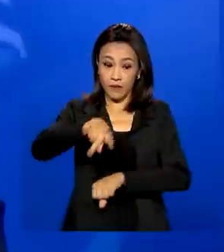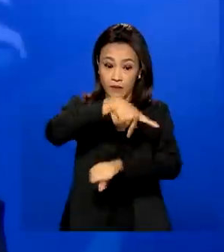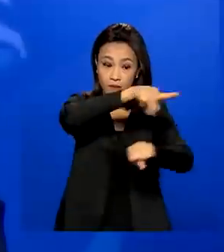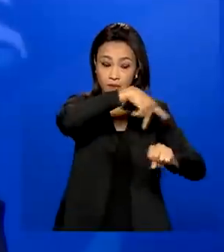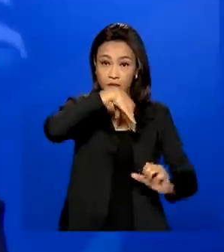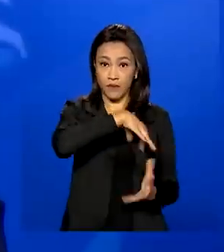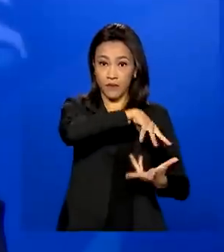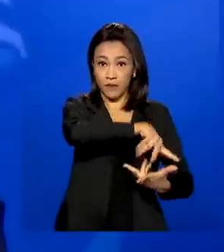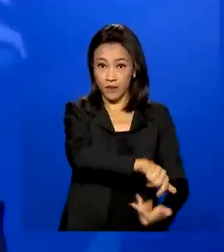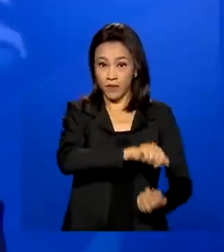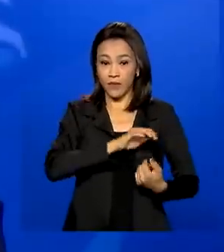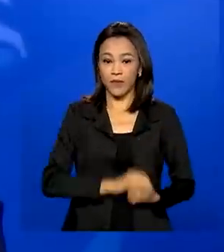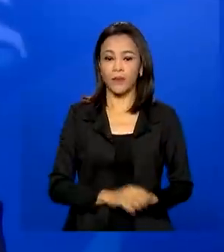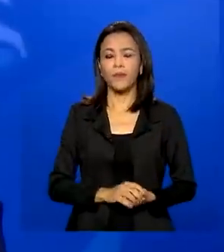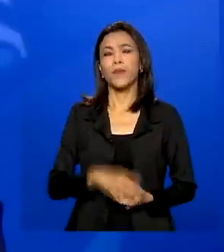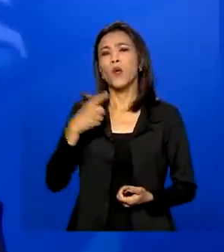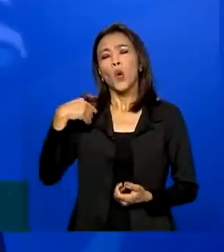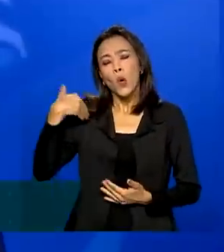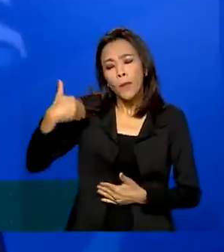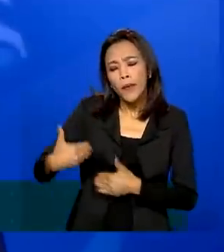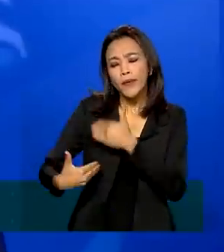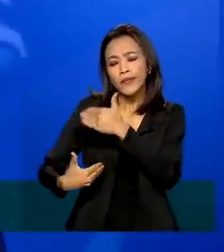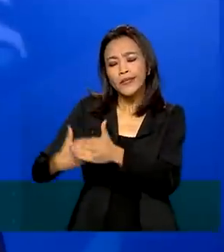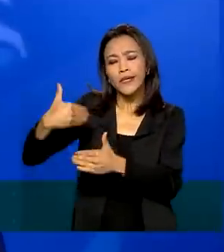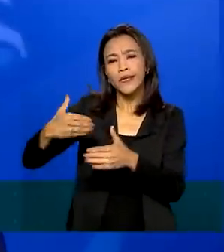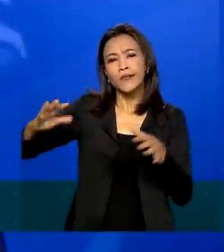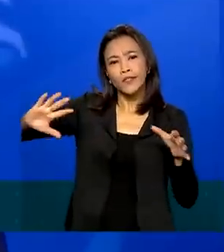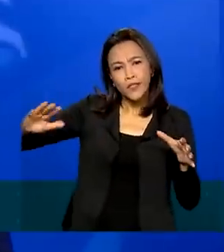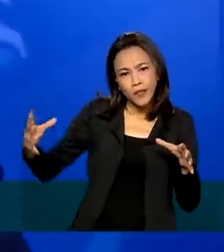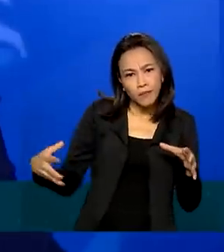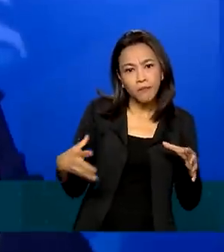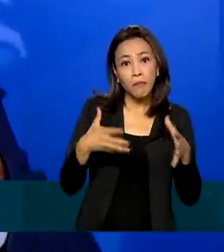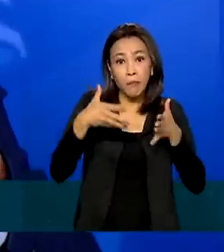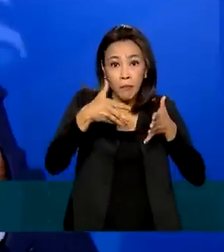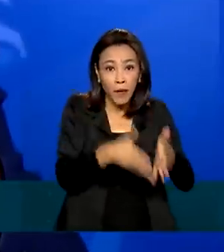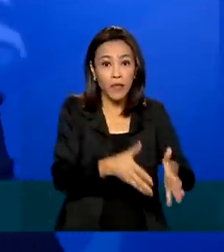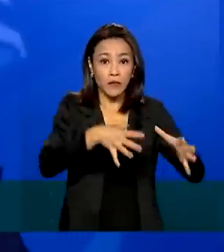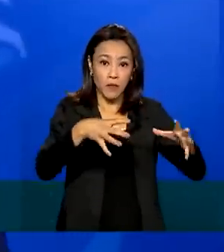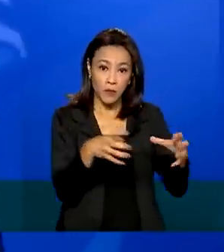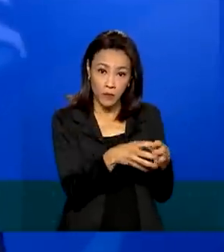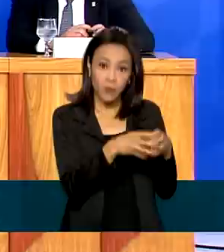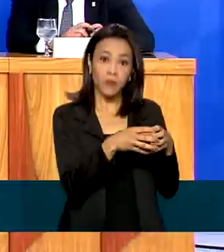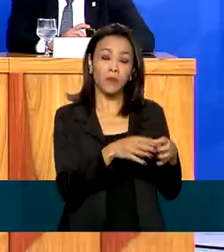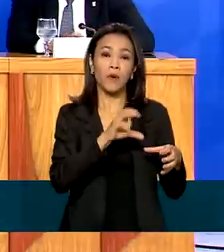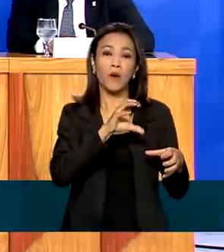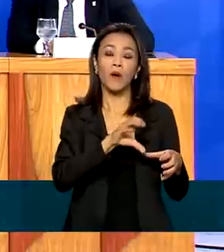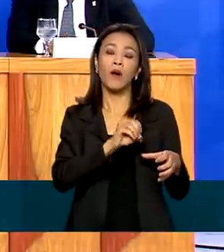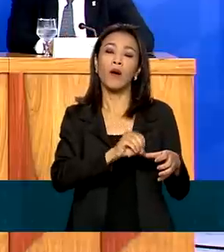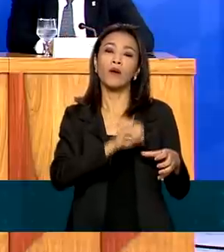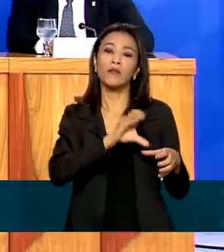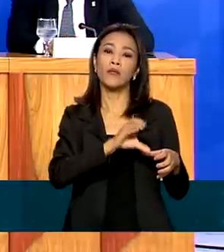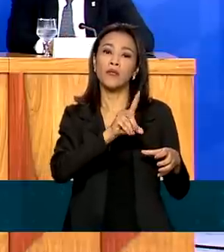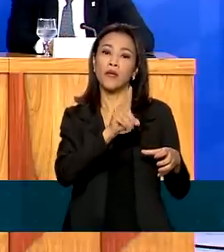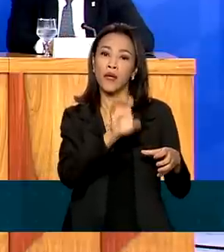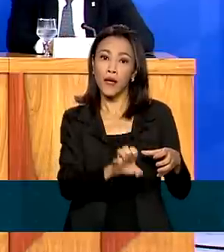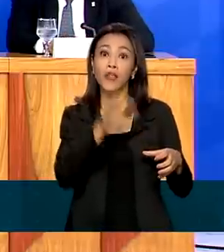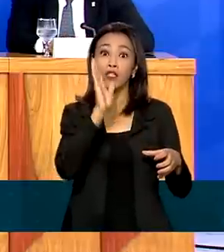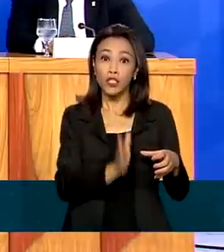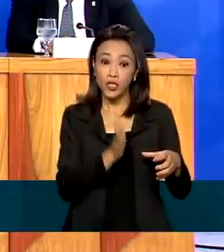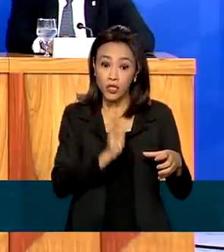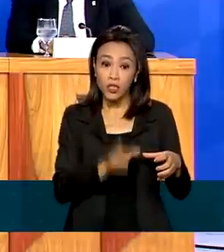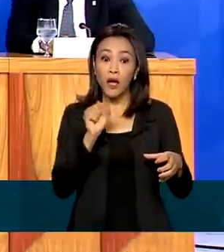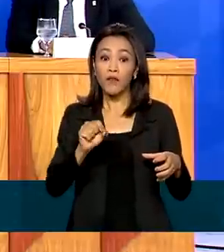O processo de adesão do Brasil à Organização para a Cooperação e Desenvolvimento Econômico foi atualizado em